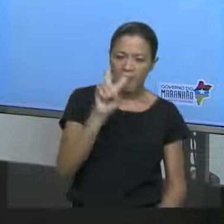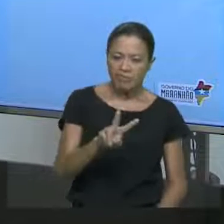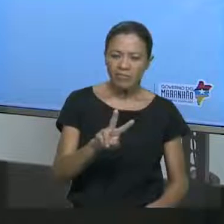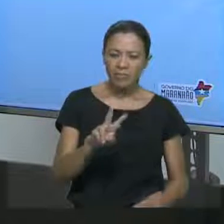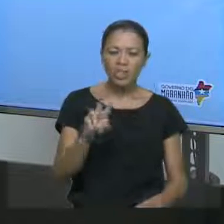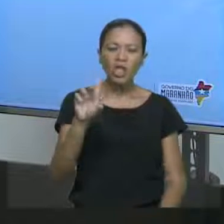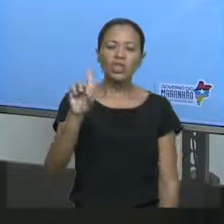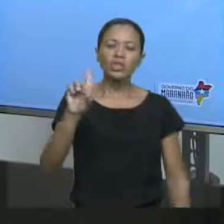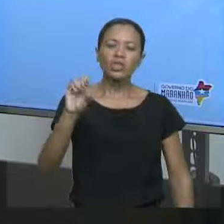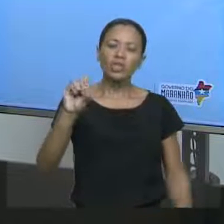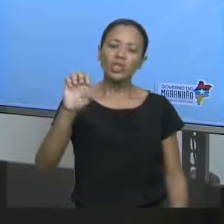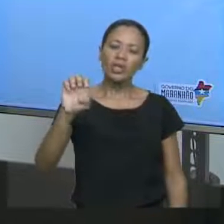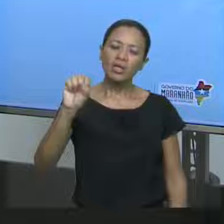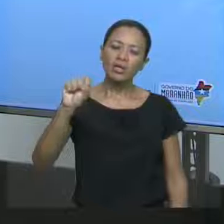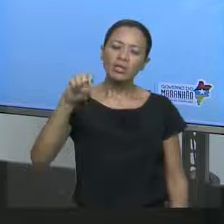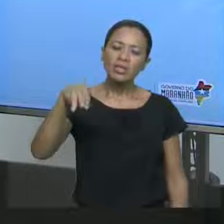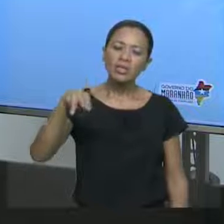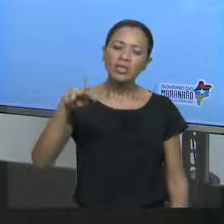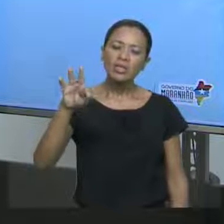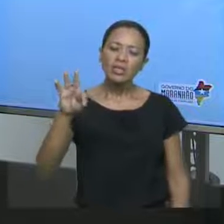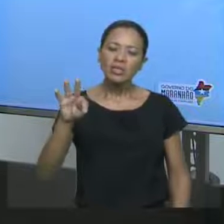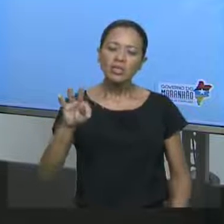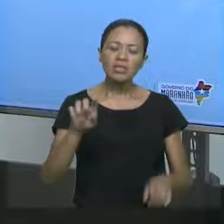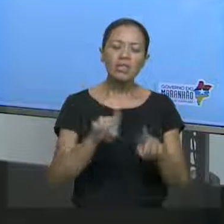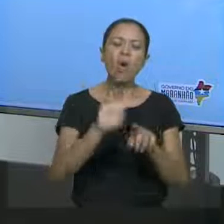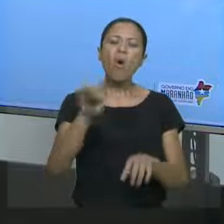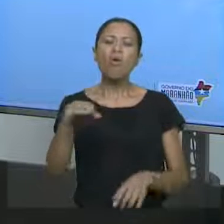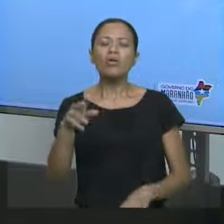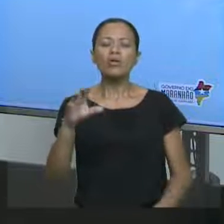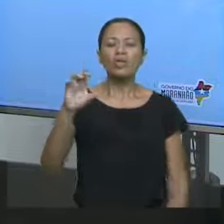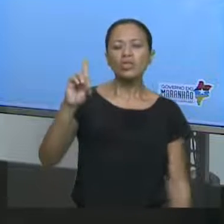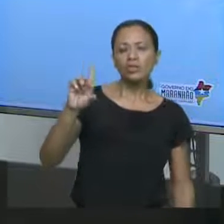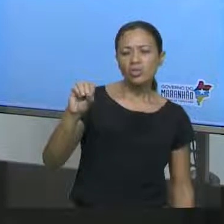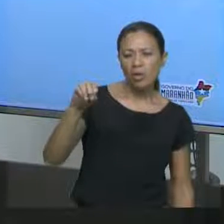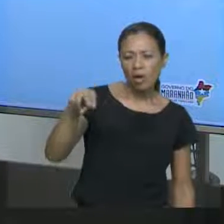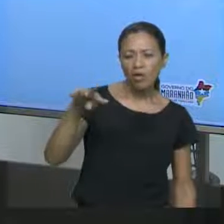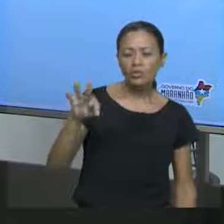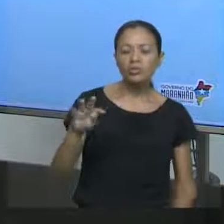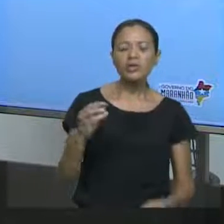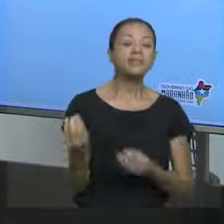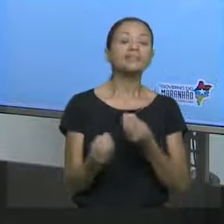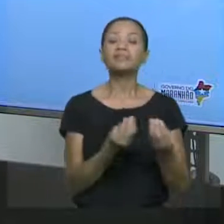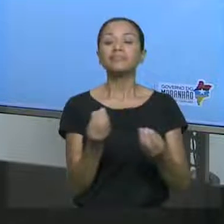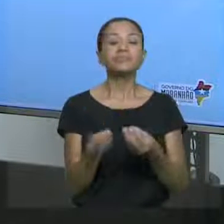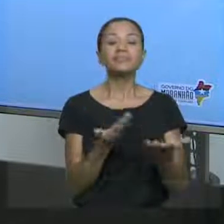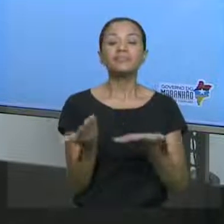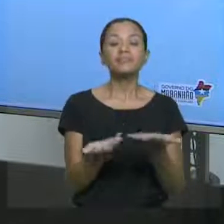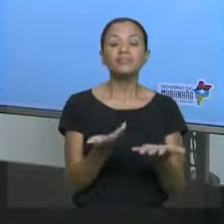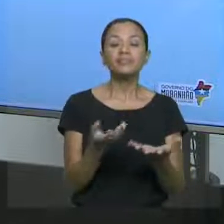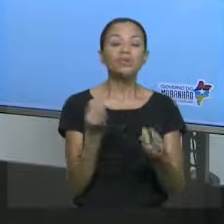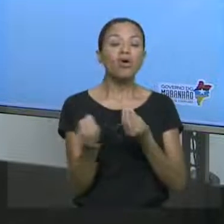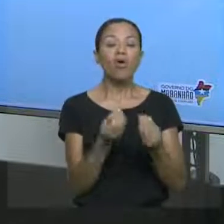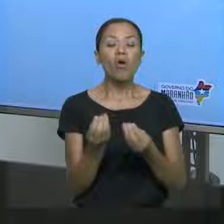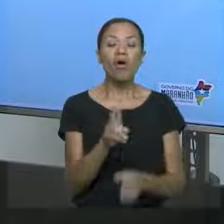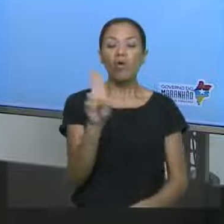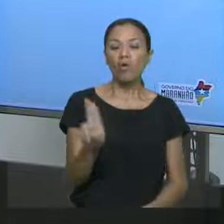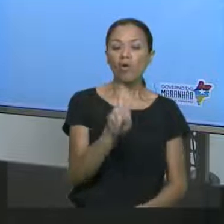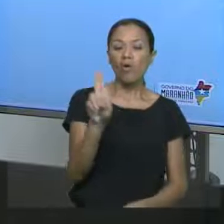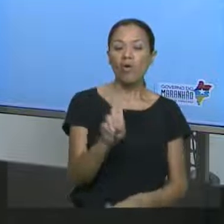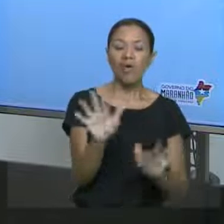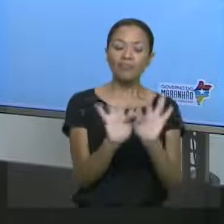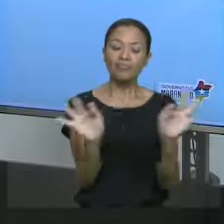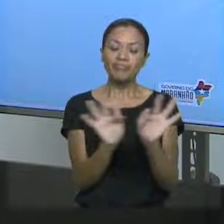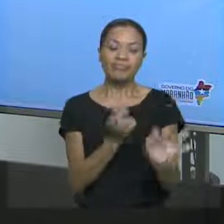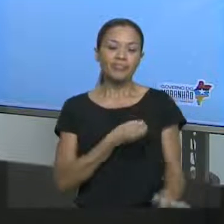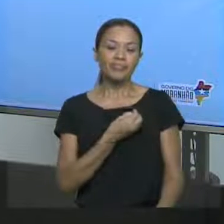Por que será que eu uso doesn't? Outra hora eu usei ali o don't, don't think. E aí? Quando é que se usa esse simple